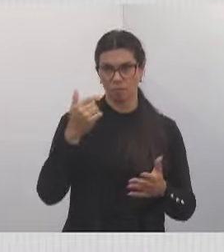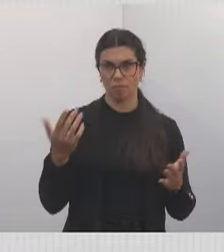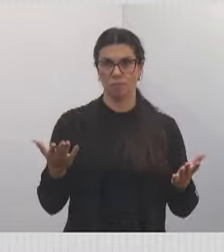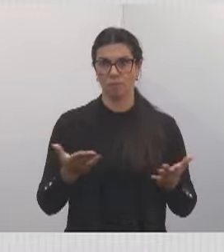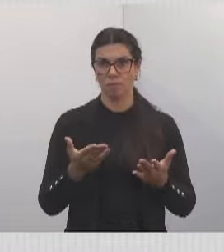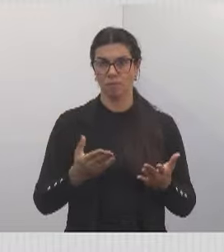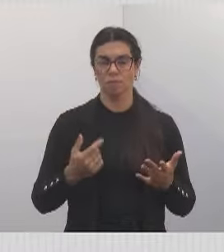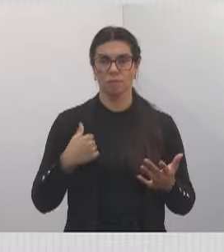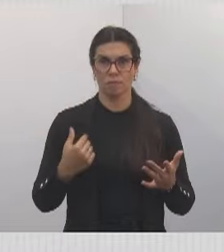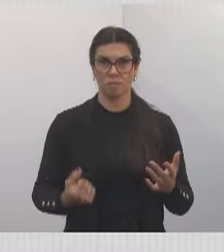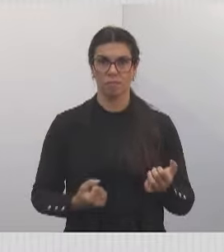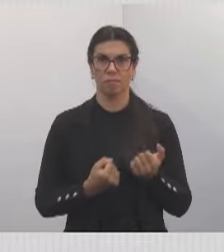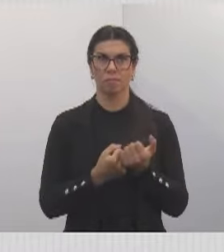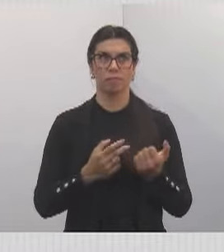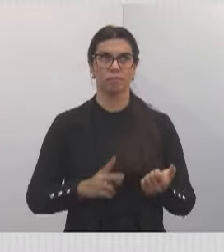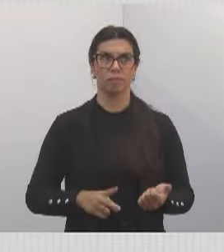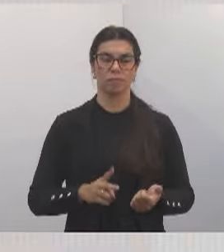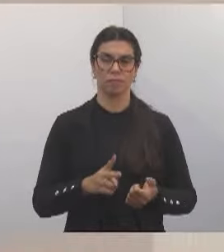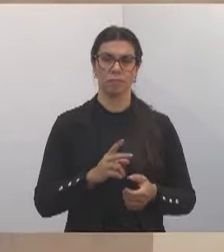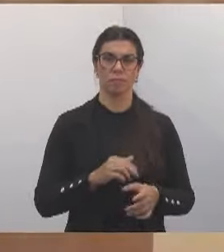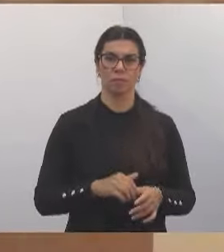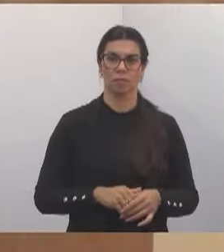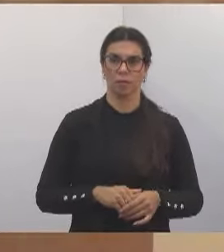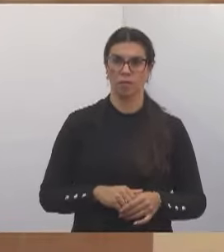contem com a sua vereadora, a vereadora Maria Ney.